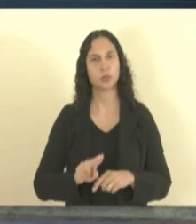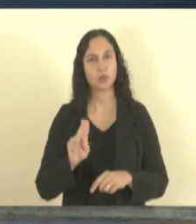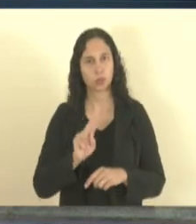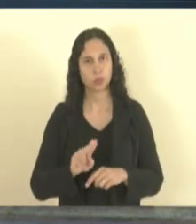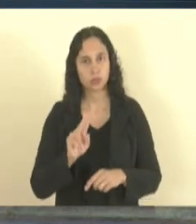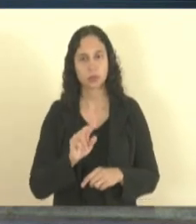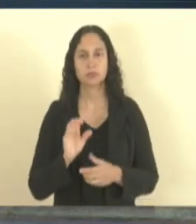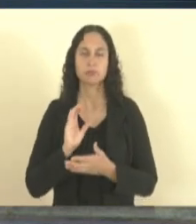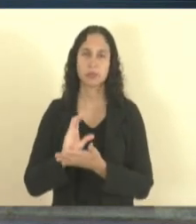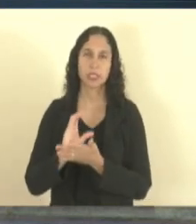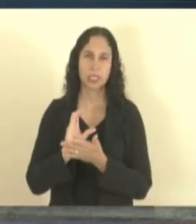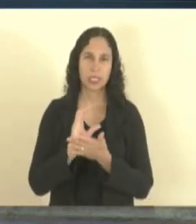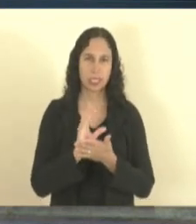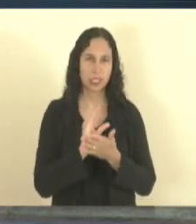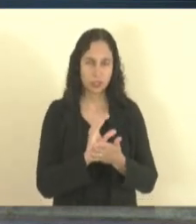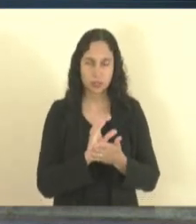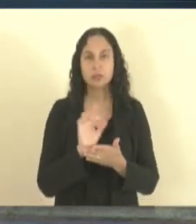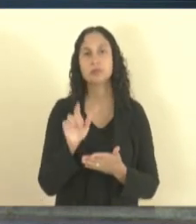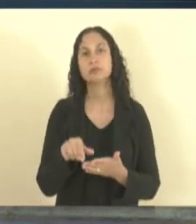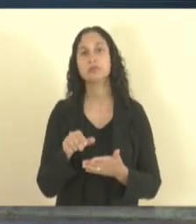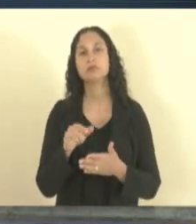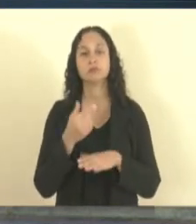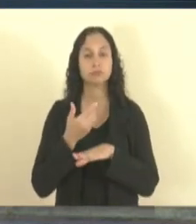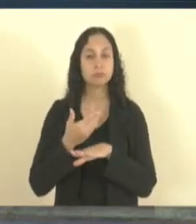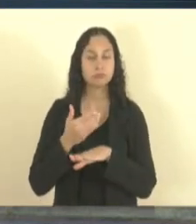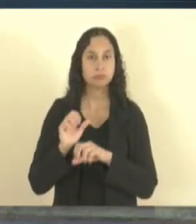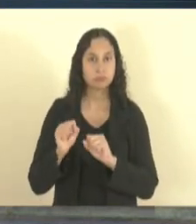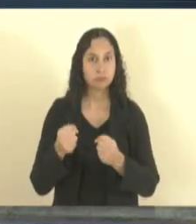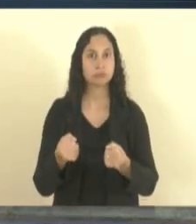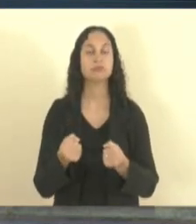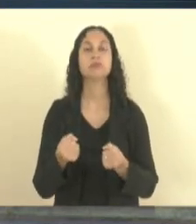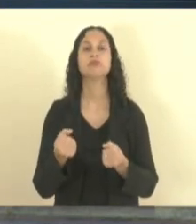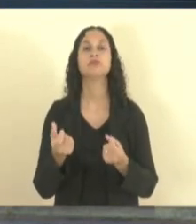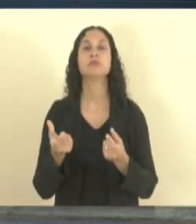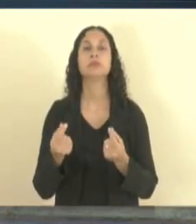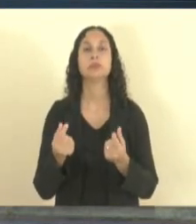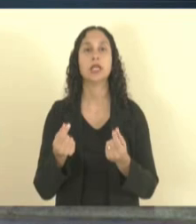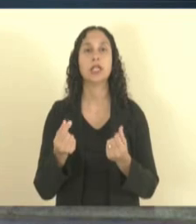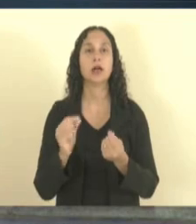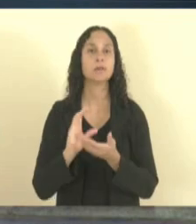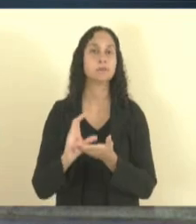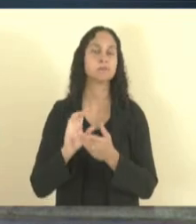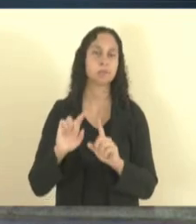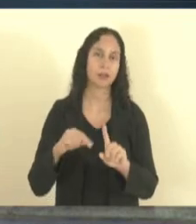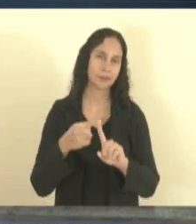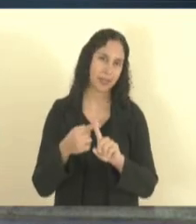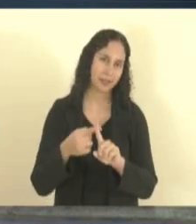barato subsidiado para aplicar para gerar emprego e gerar renda muito obrigado